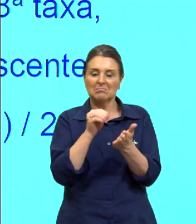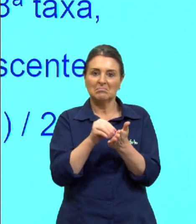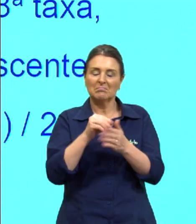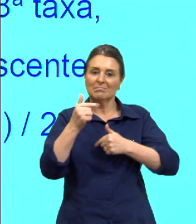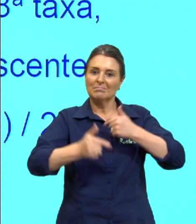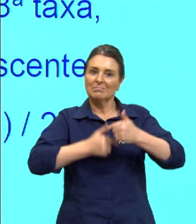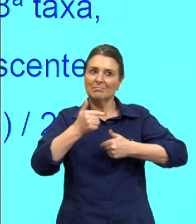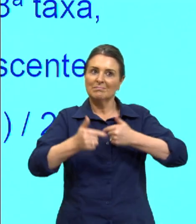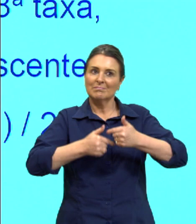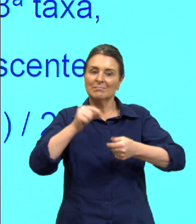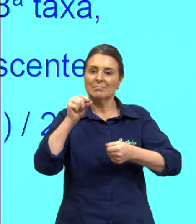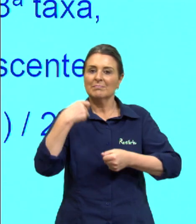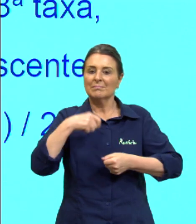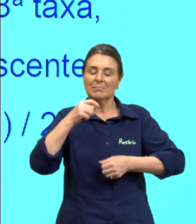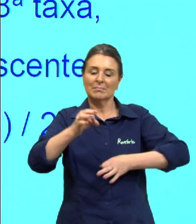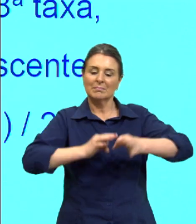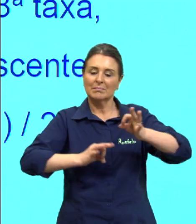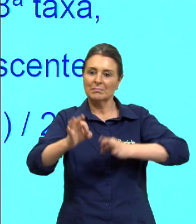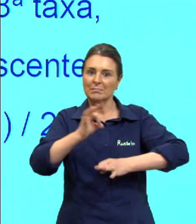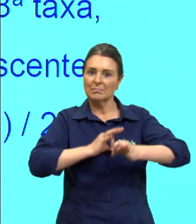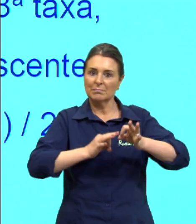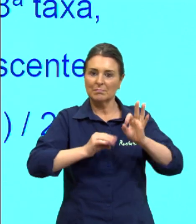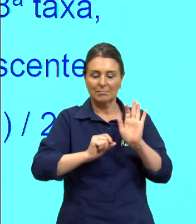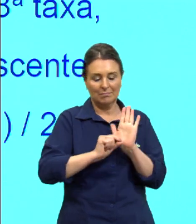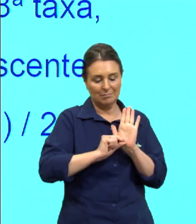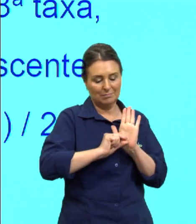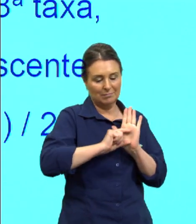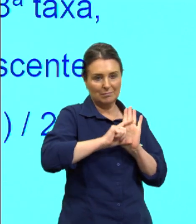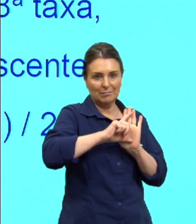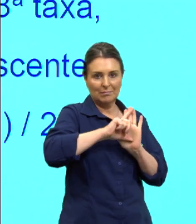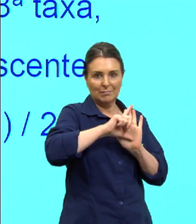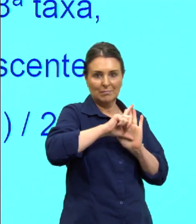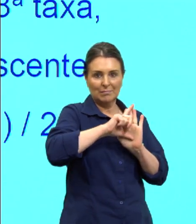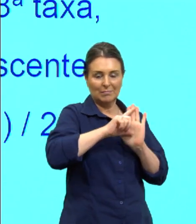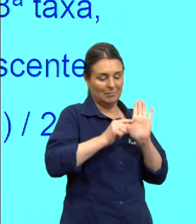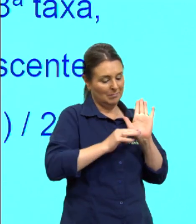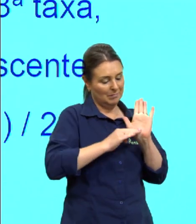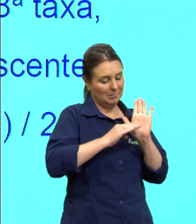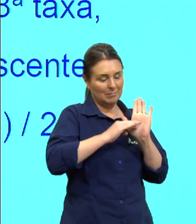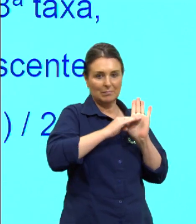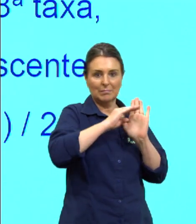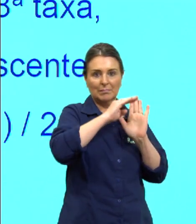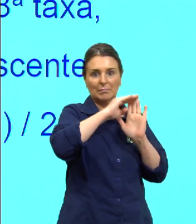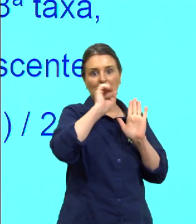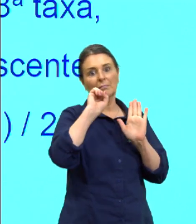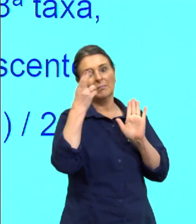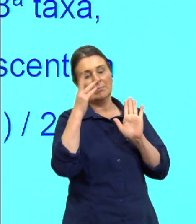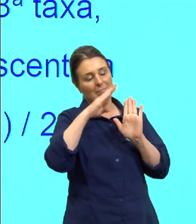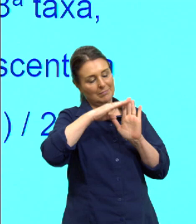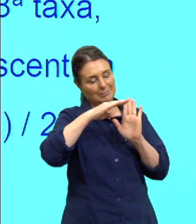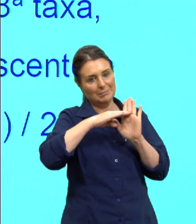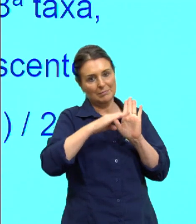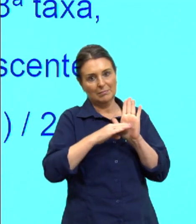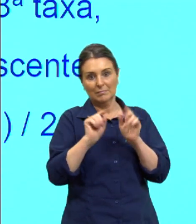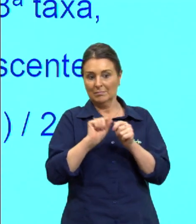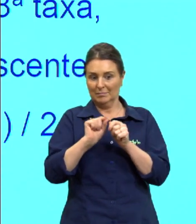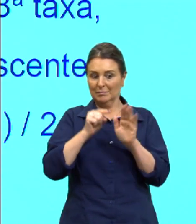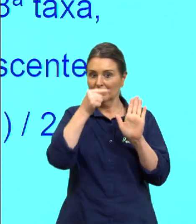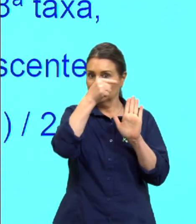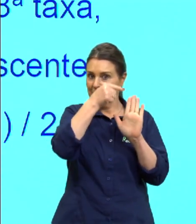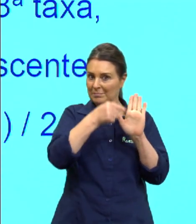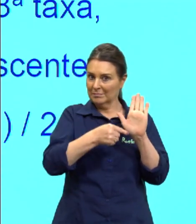organizá-las numa ordem crescente ou decrescente. Quando eu faço isso,